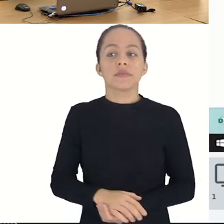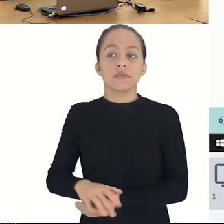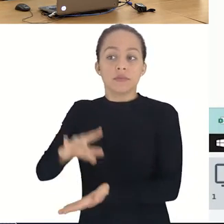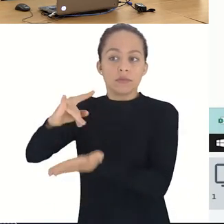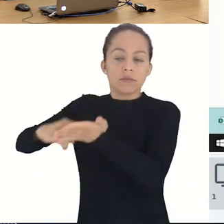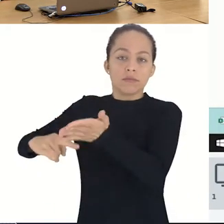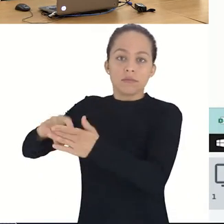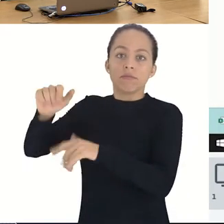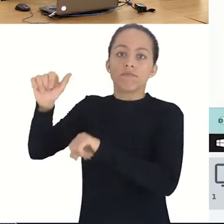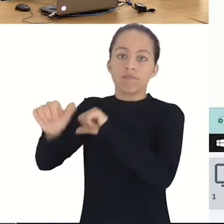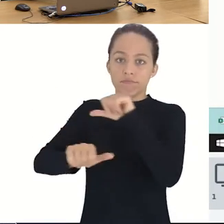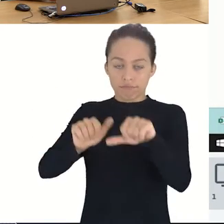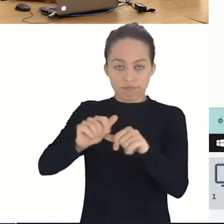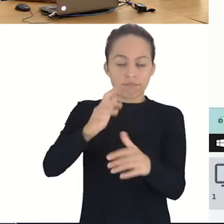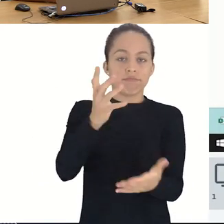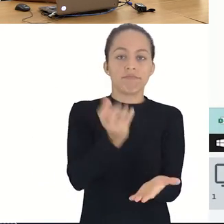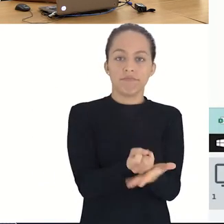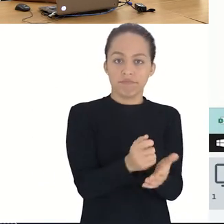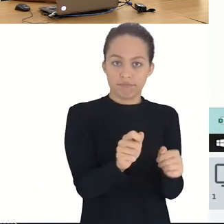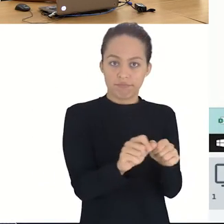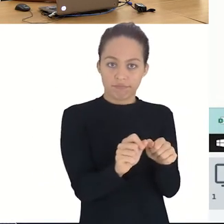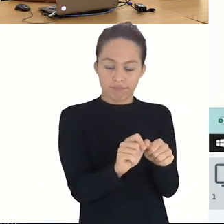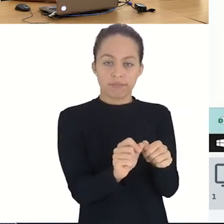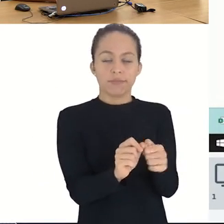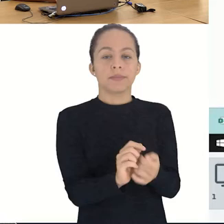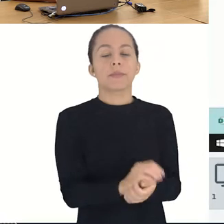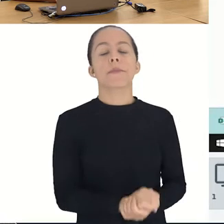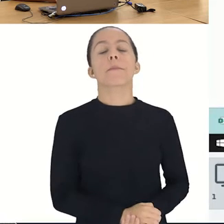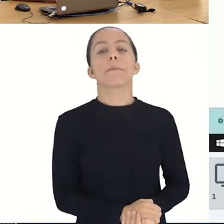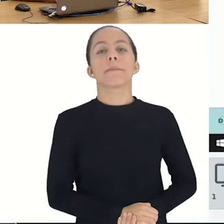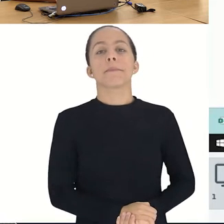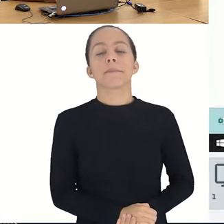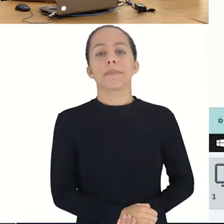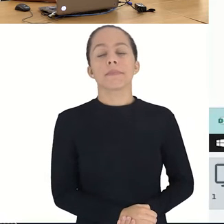Vamos alterar o nome. O nome já foi alterado.